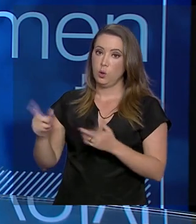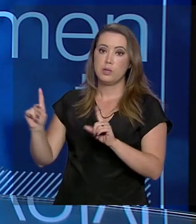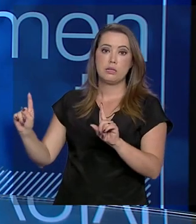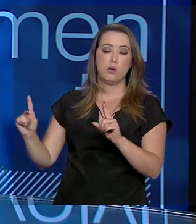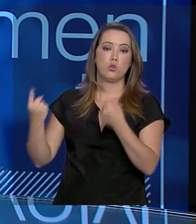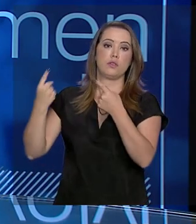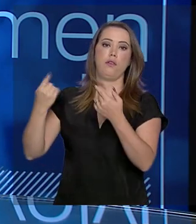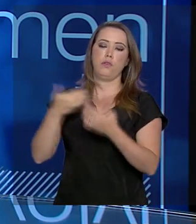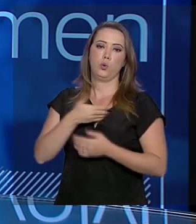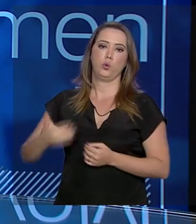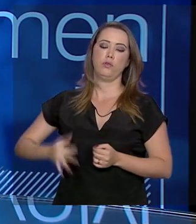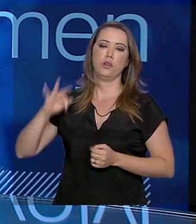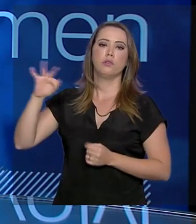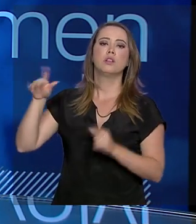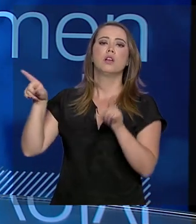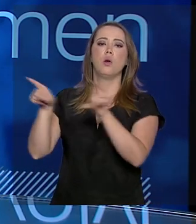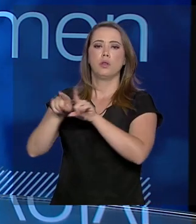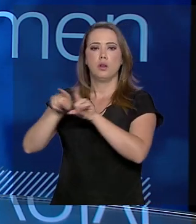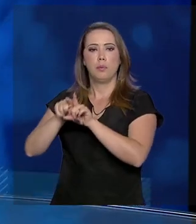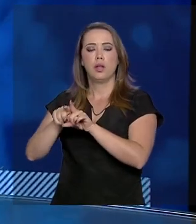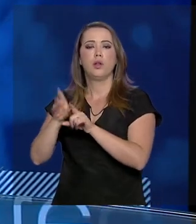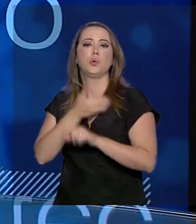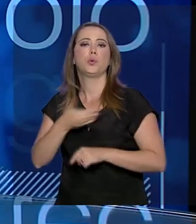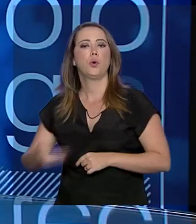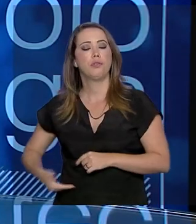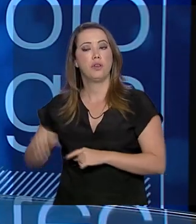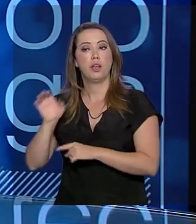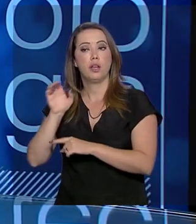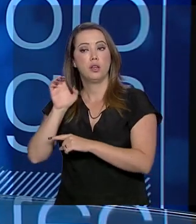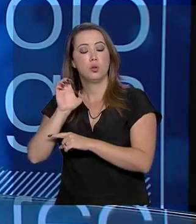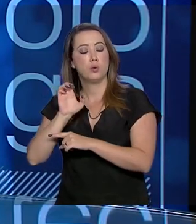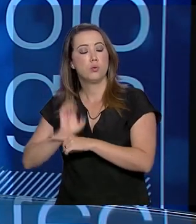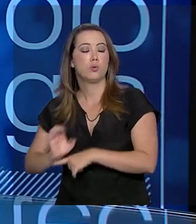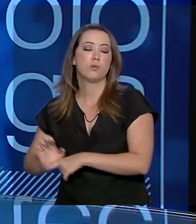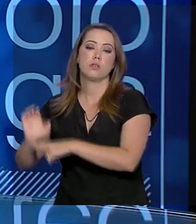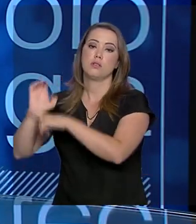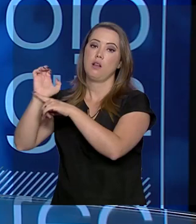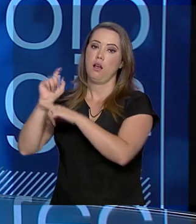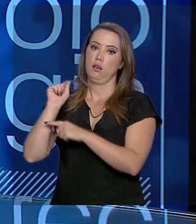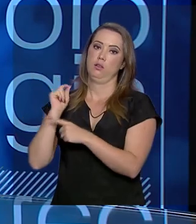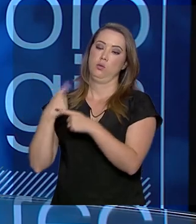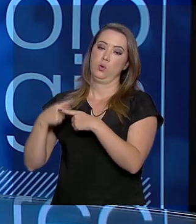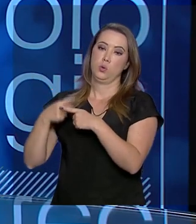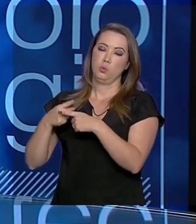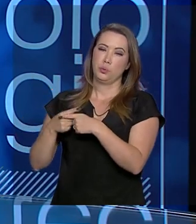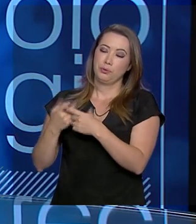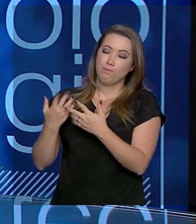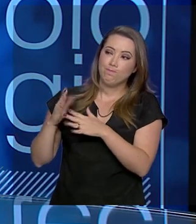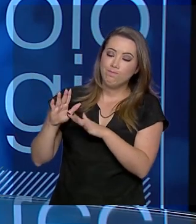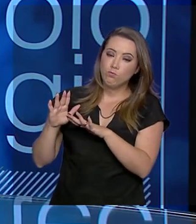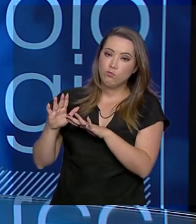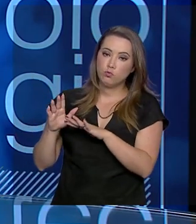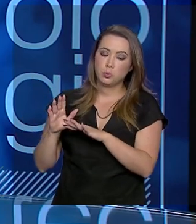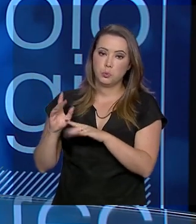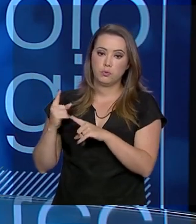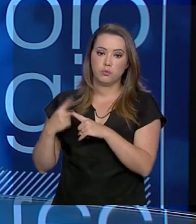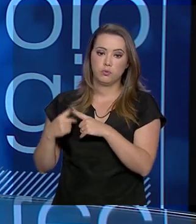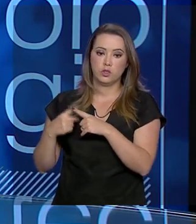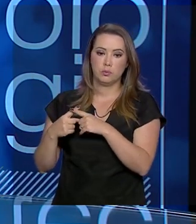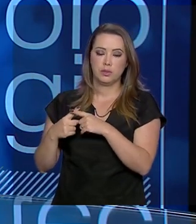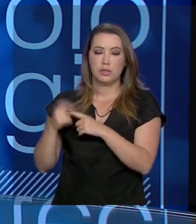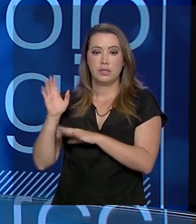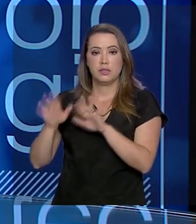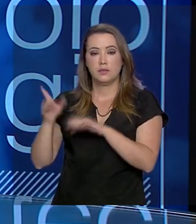não só do governo federal, mas também dos governos estaduais. O que acontece é que, devido à